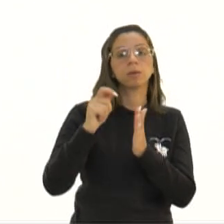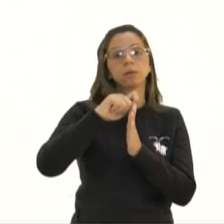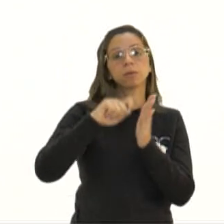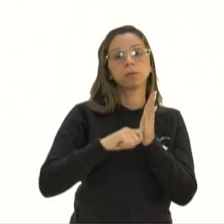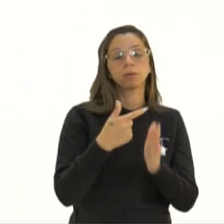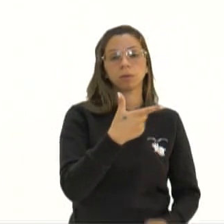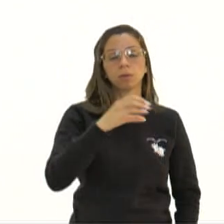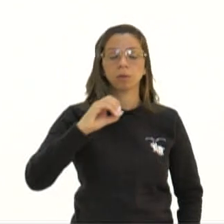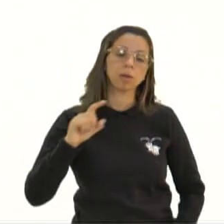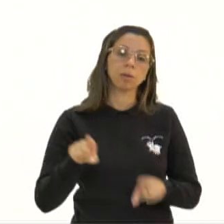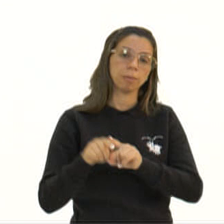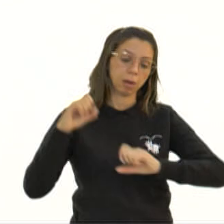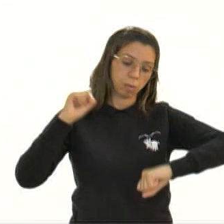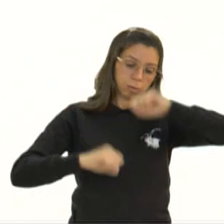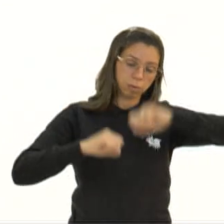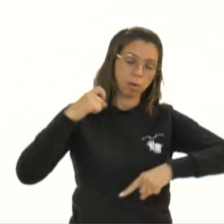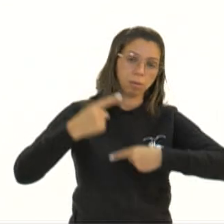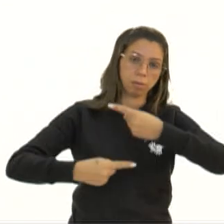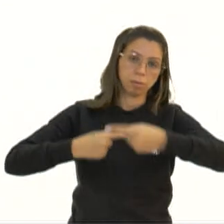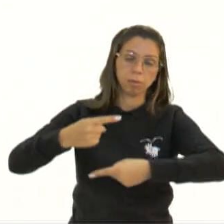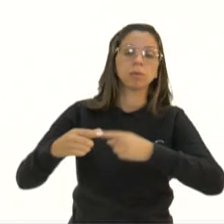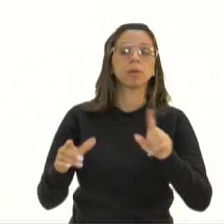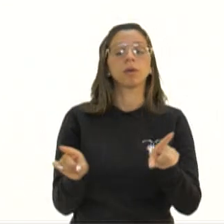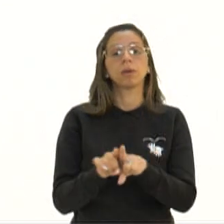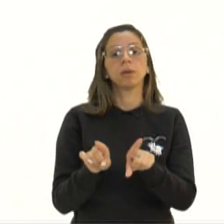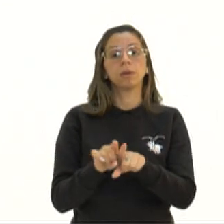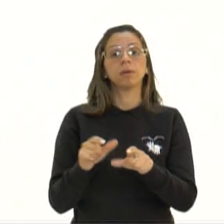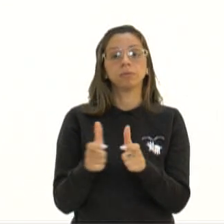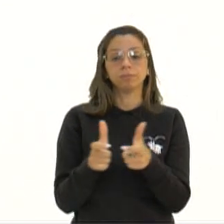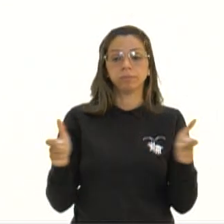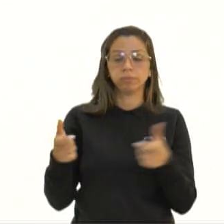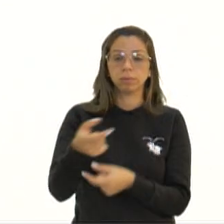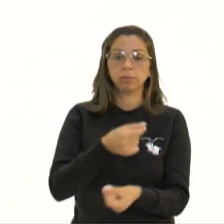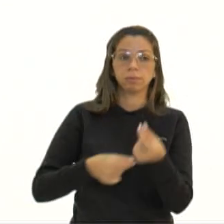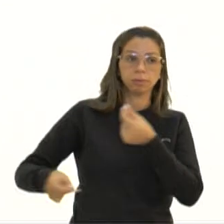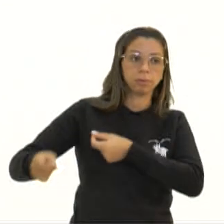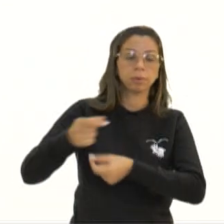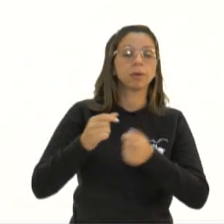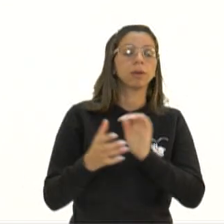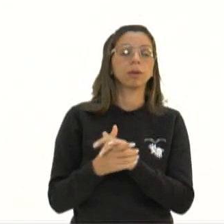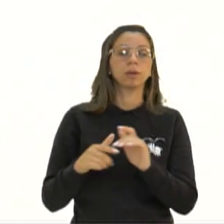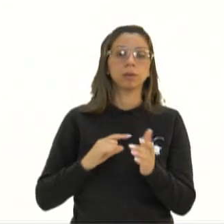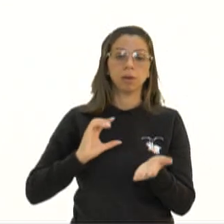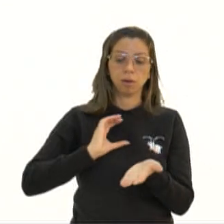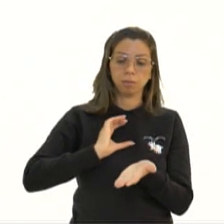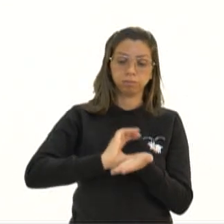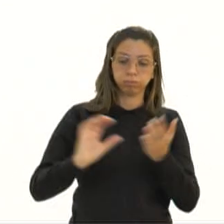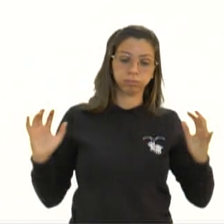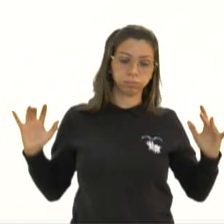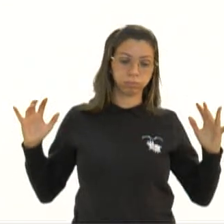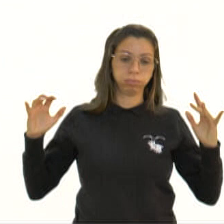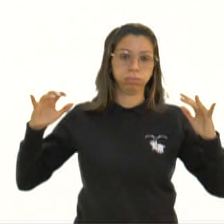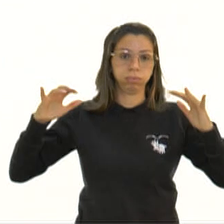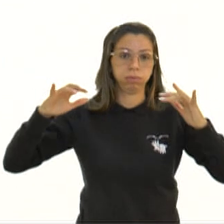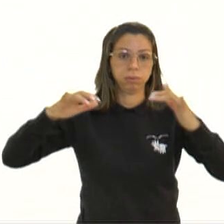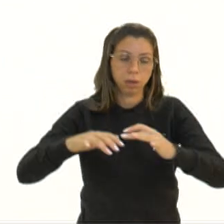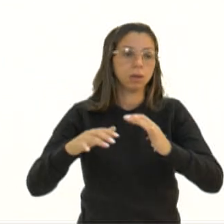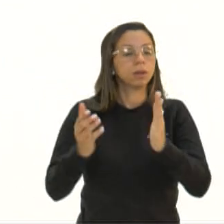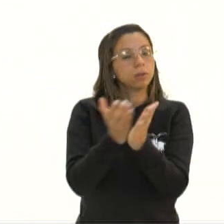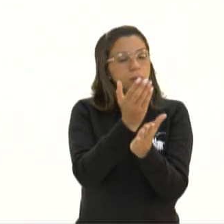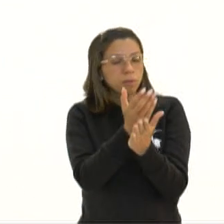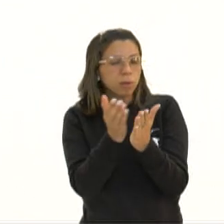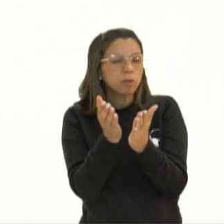desenvolvimento industrial dos europeus, o crescimento econômico, eles passam a ser o centro de gravidade econômico, dividindo em alguns